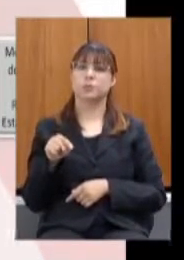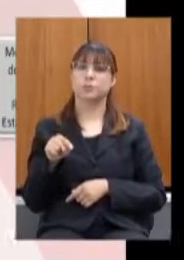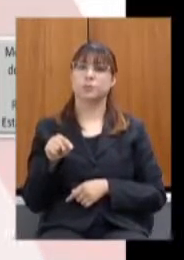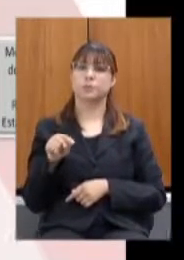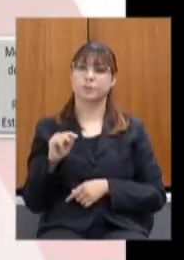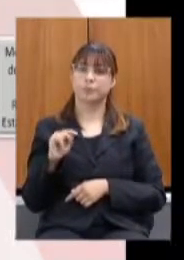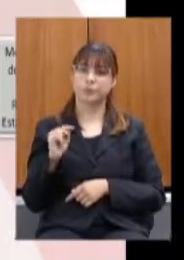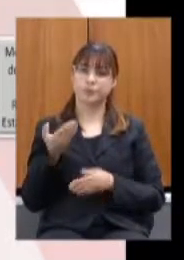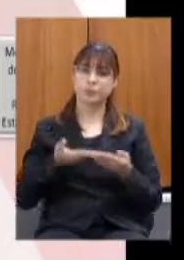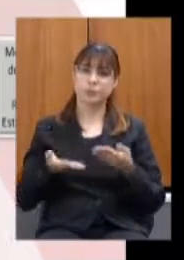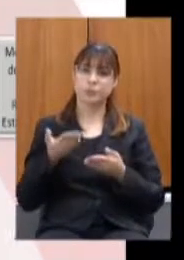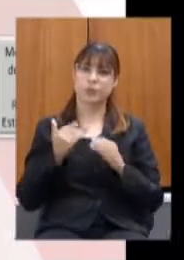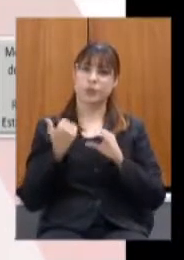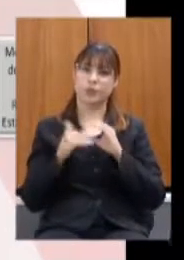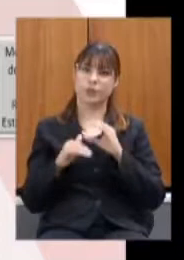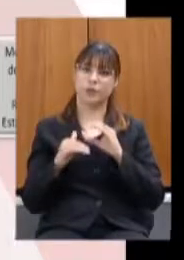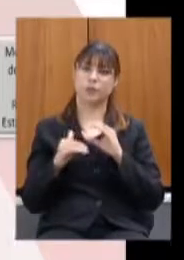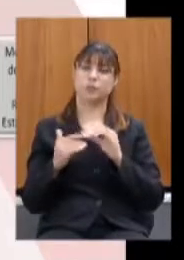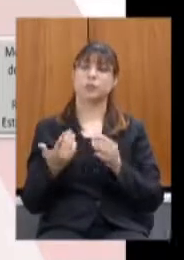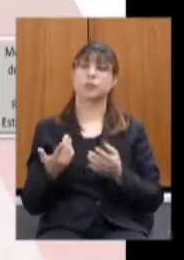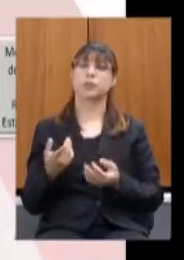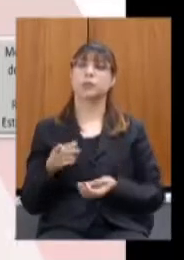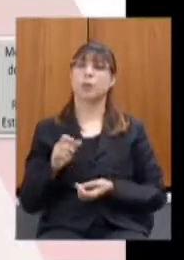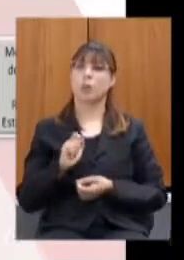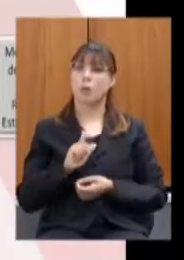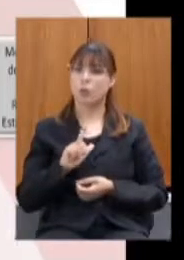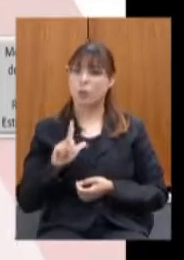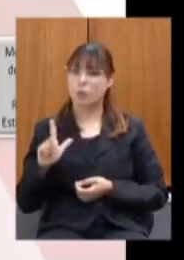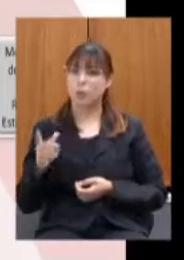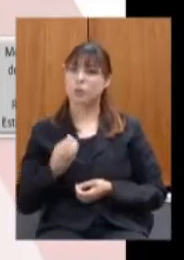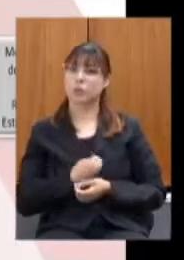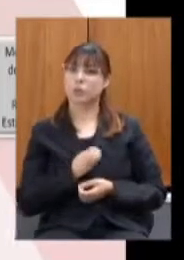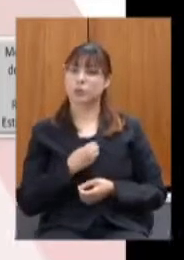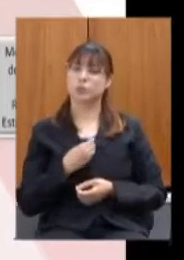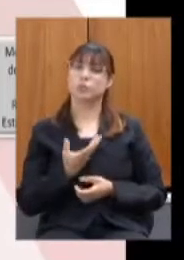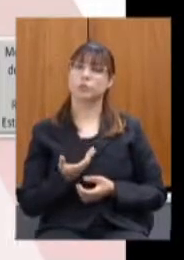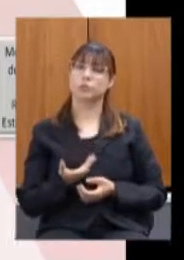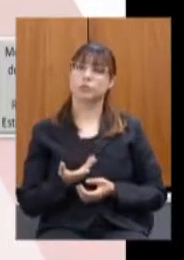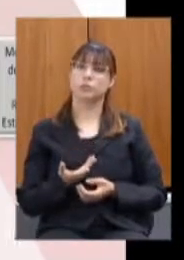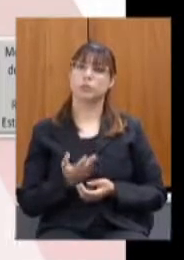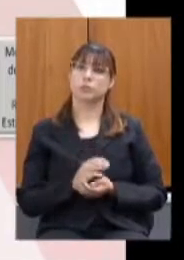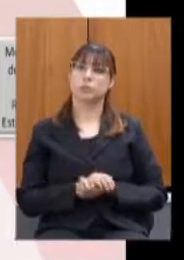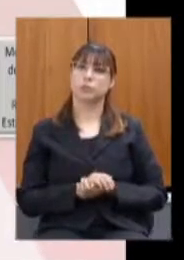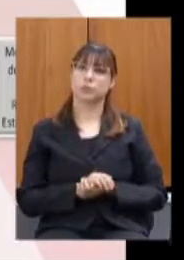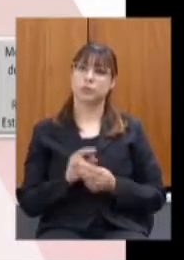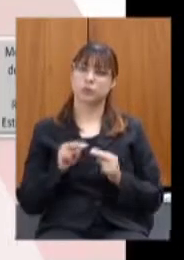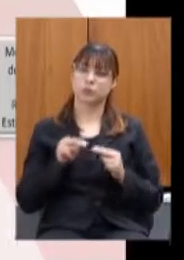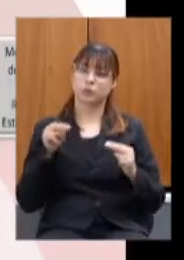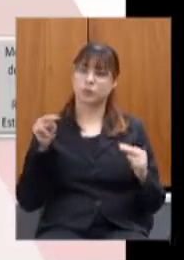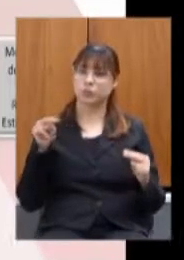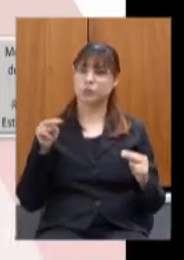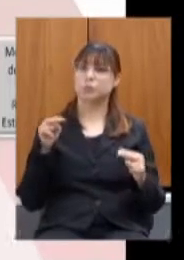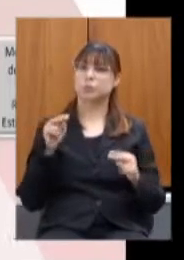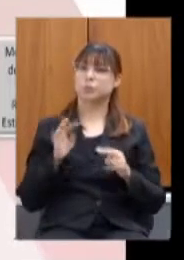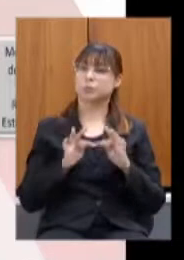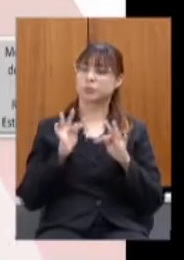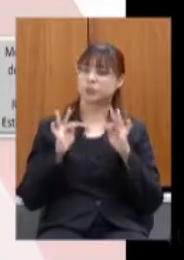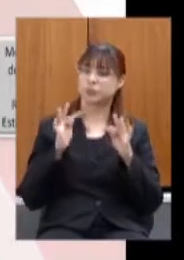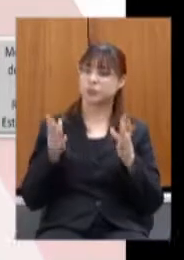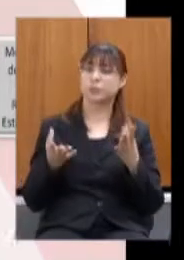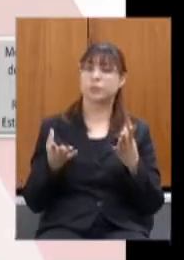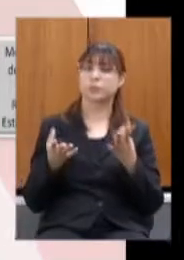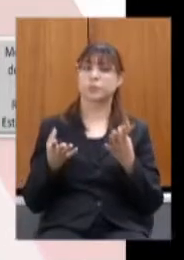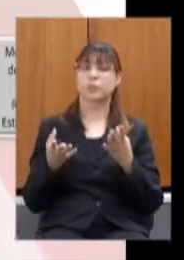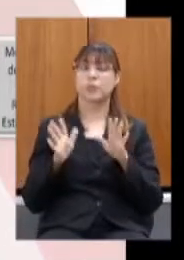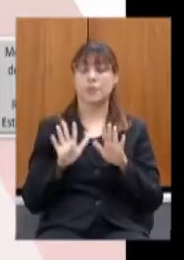atendimentos virtuais ou seja a gente teve um aumento de participação virtual lembrando que não